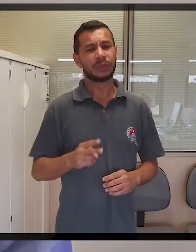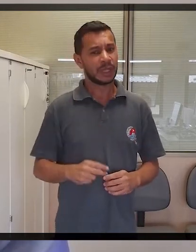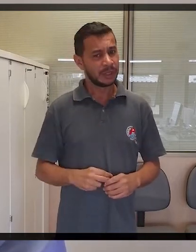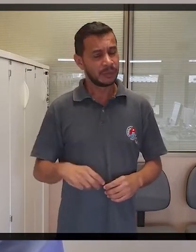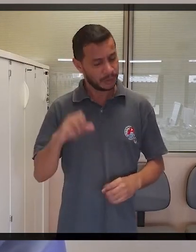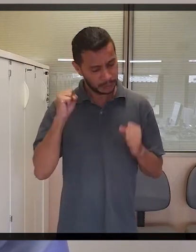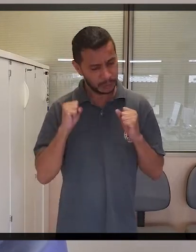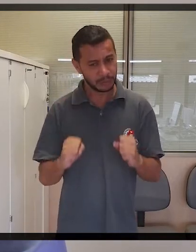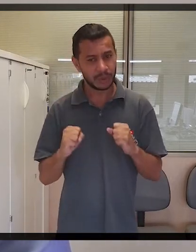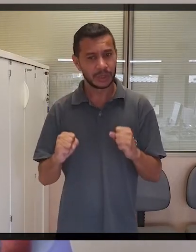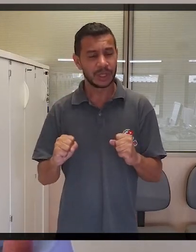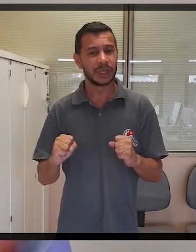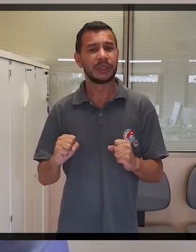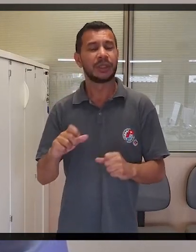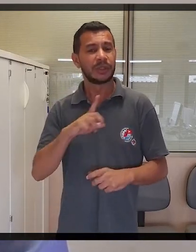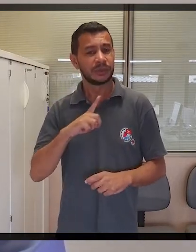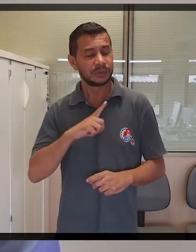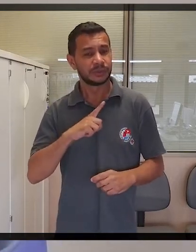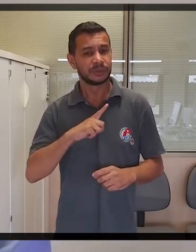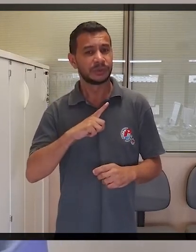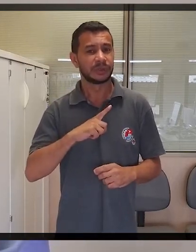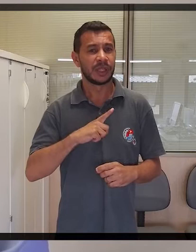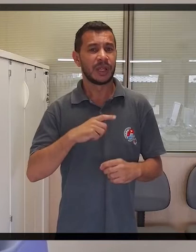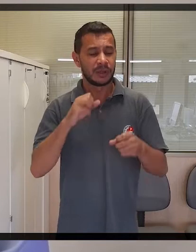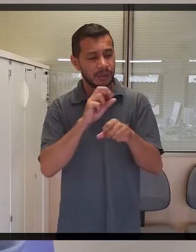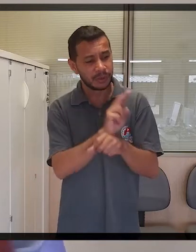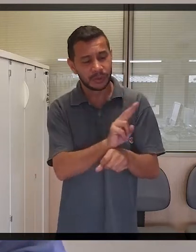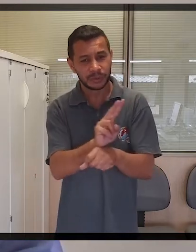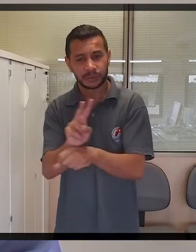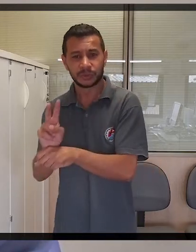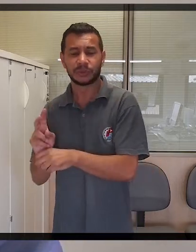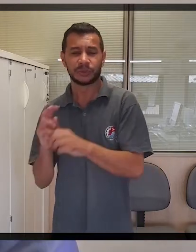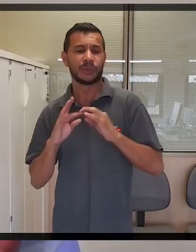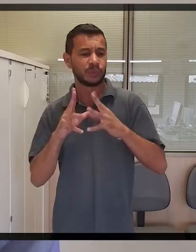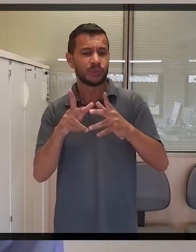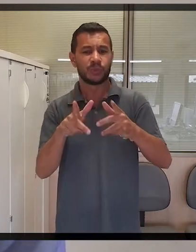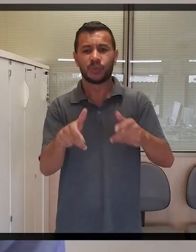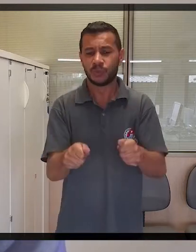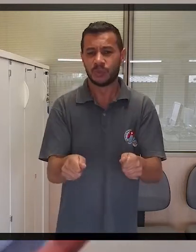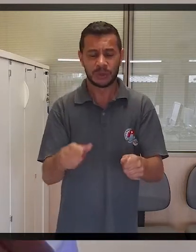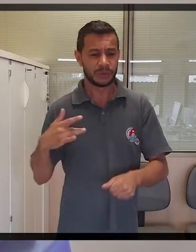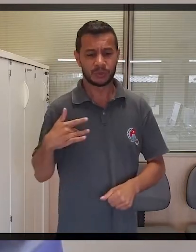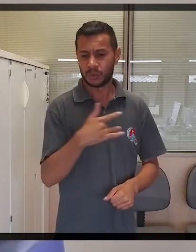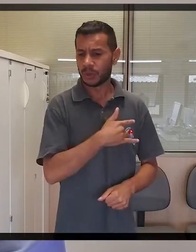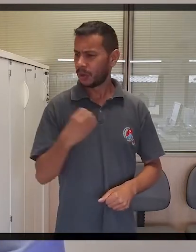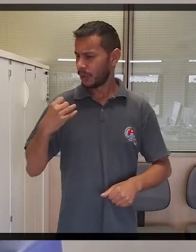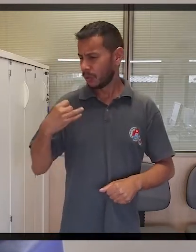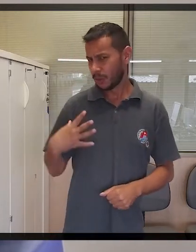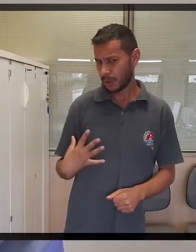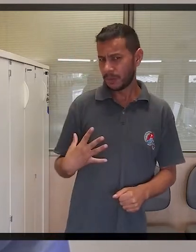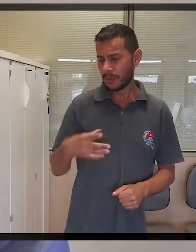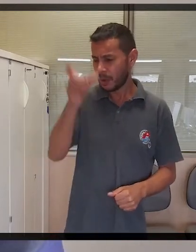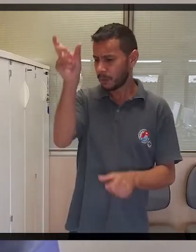álcool em gel, né? E se manter dentro daquilo que a gente chama de cuidados gerais. Ver se sua saúde está bem, se a sua